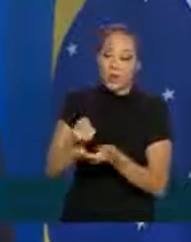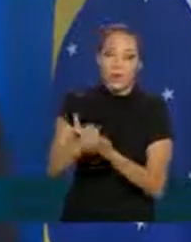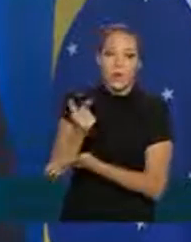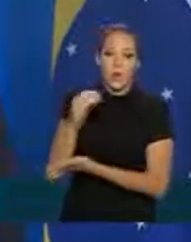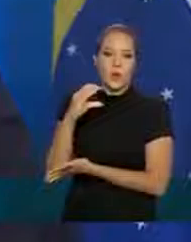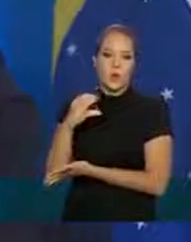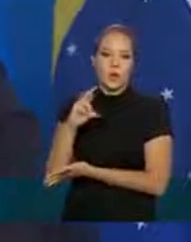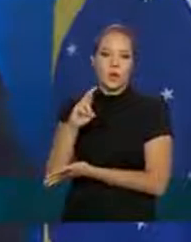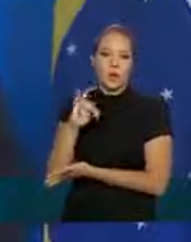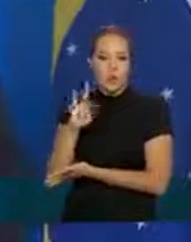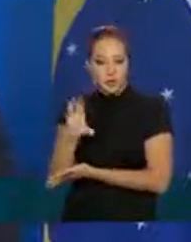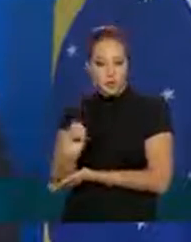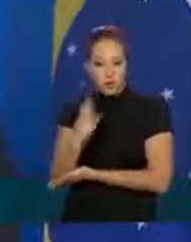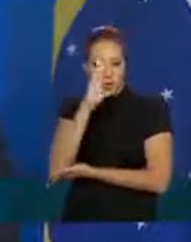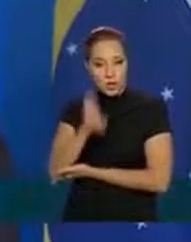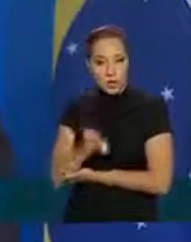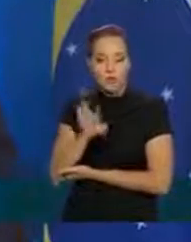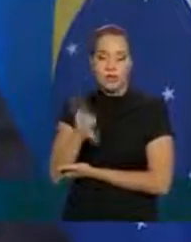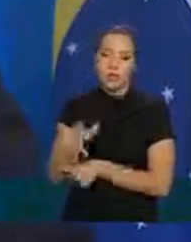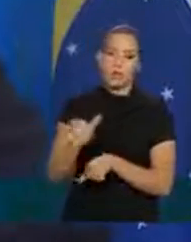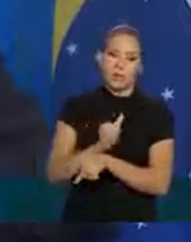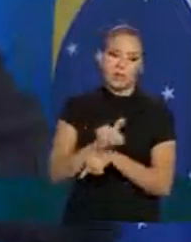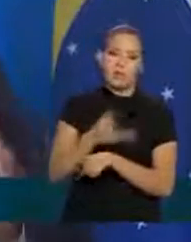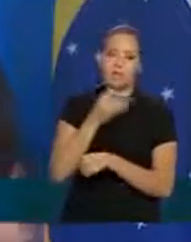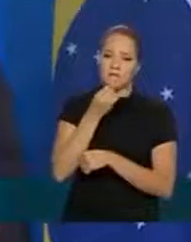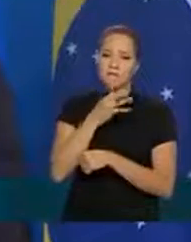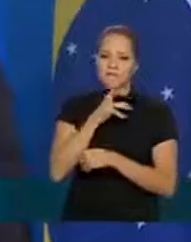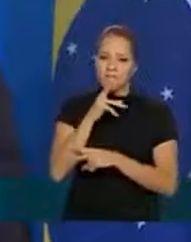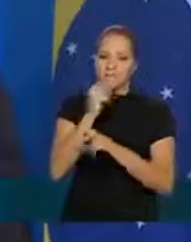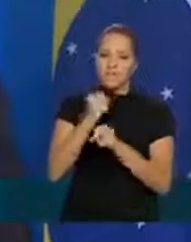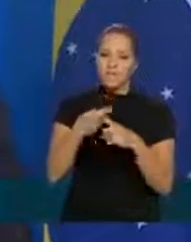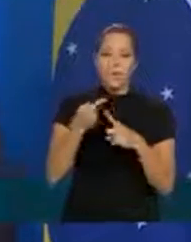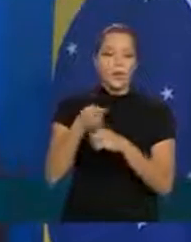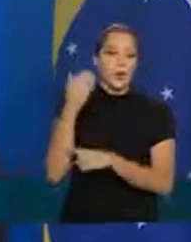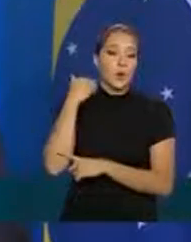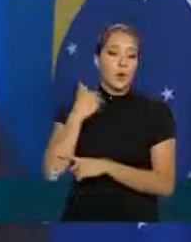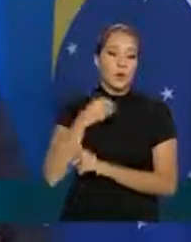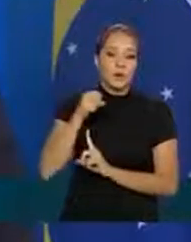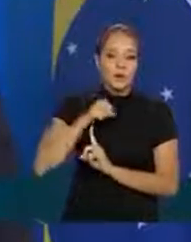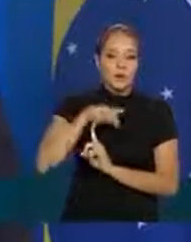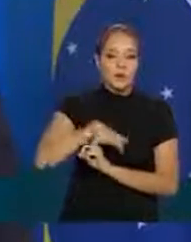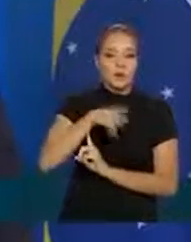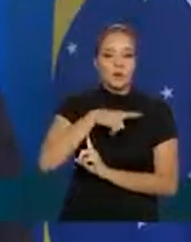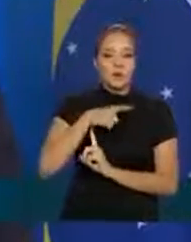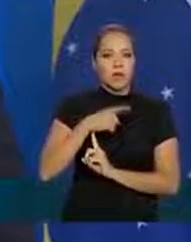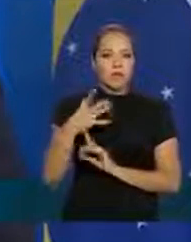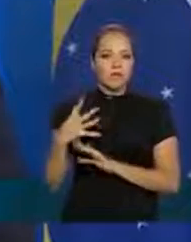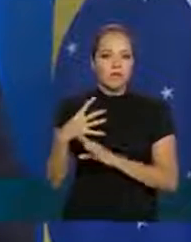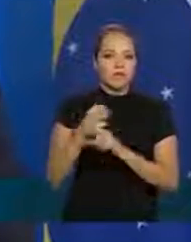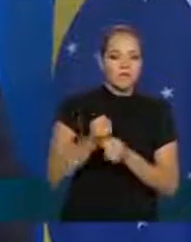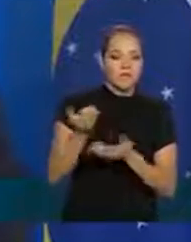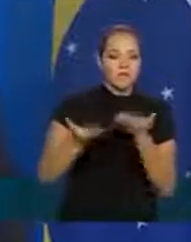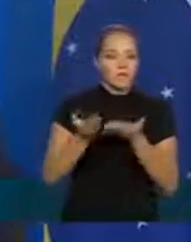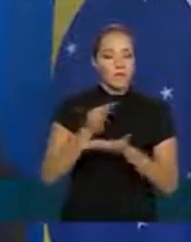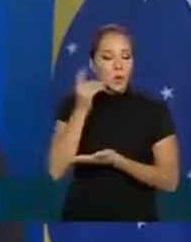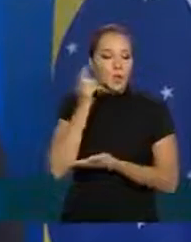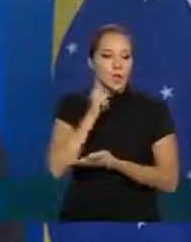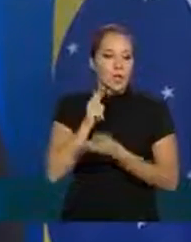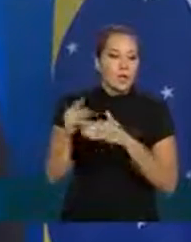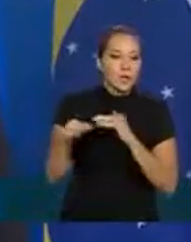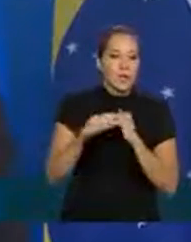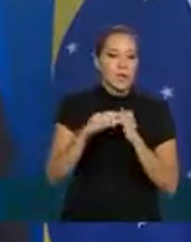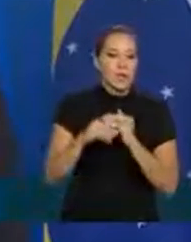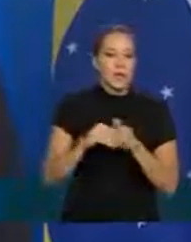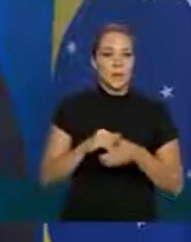diretamente e essa é uma medida muito potente porque o banco central tem um balanço enorme e pode estabilizar o mercado de crédito aonde o banco não